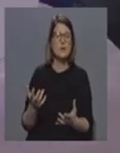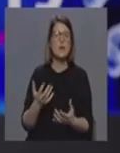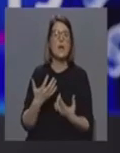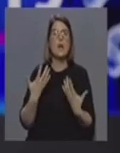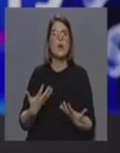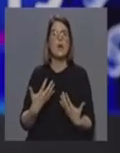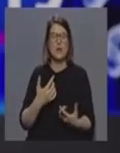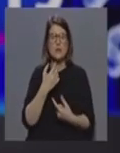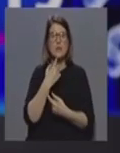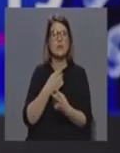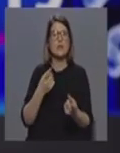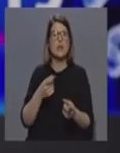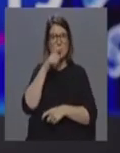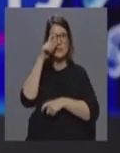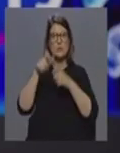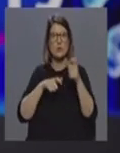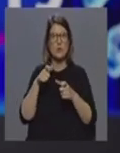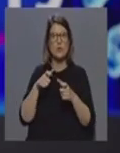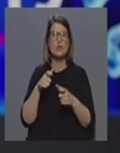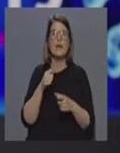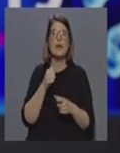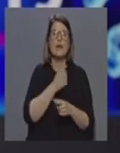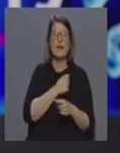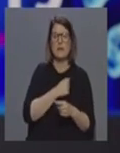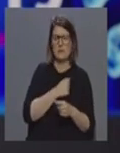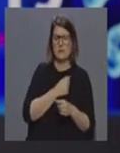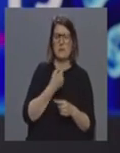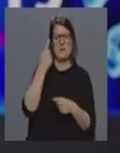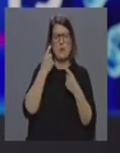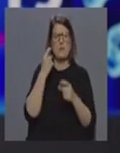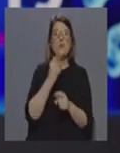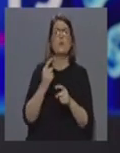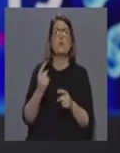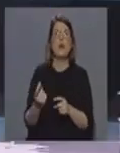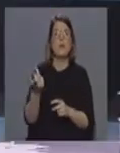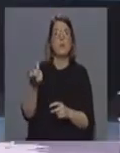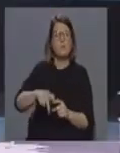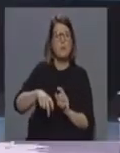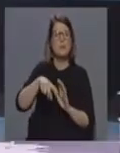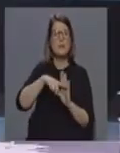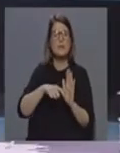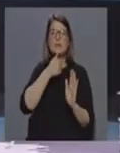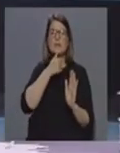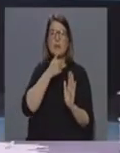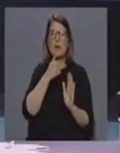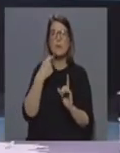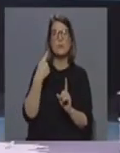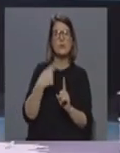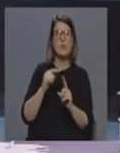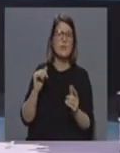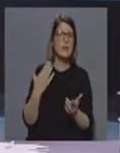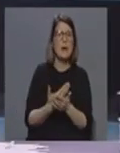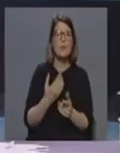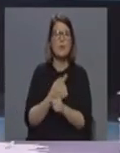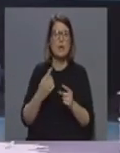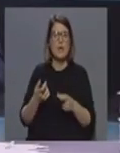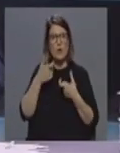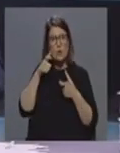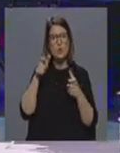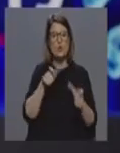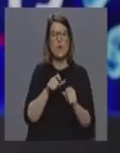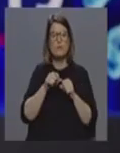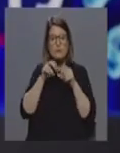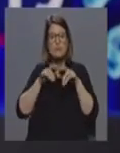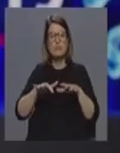momento às pessoas que em casa querem saber o porquê da medida e que benefícios é que poderá ter esta medida a nível de controlo e de prevenção do surto de